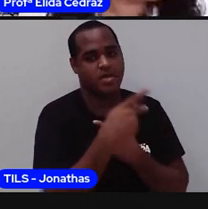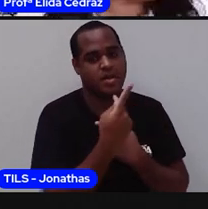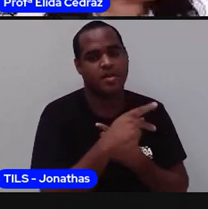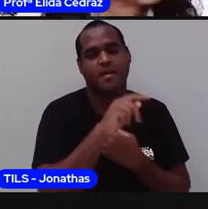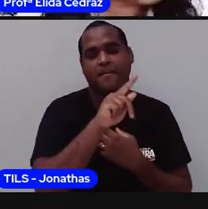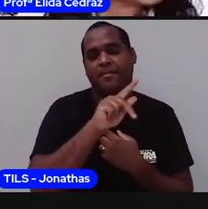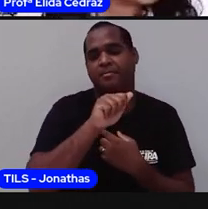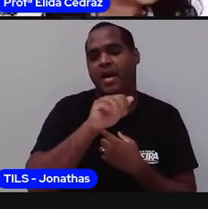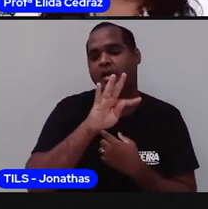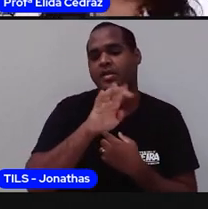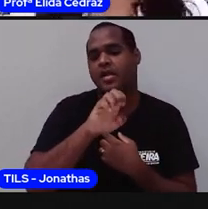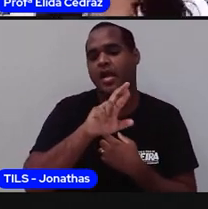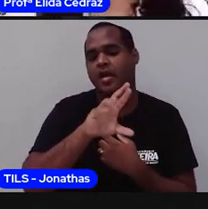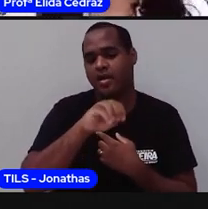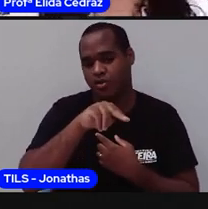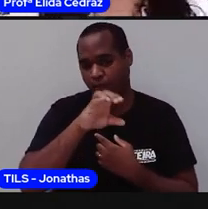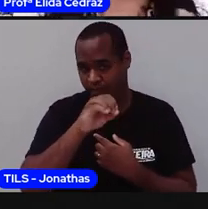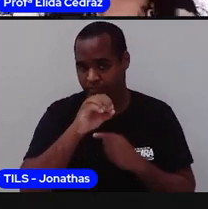Vamos começar com a mesma letra.